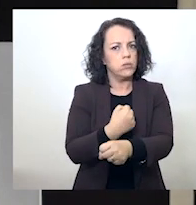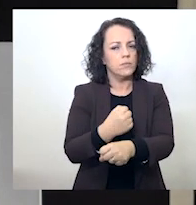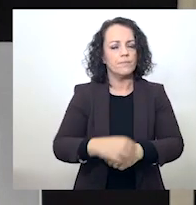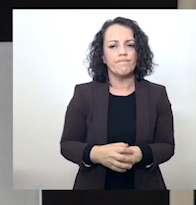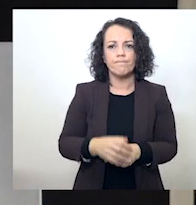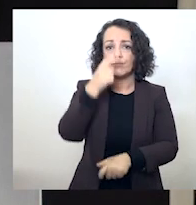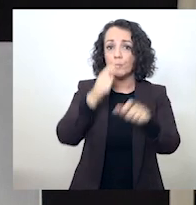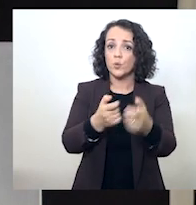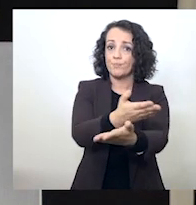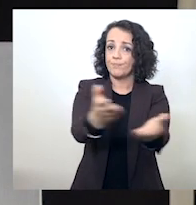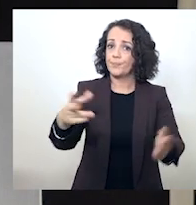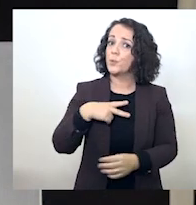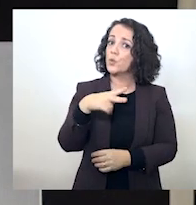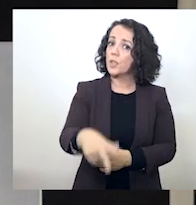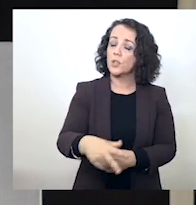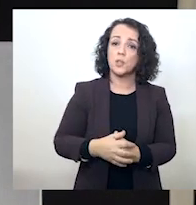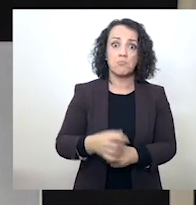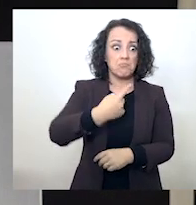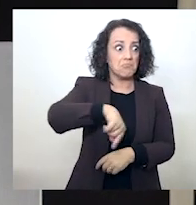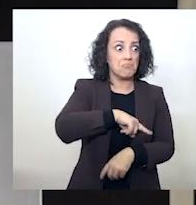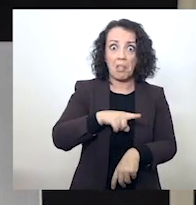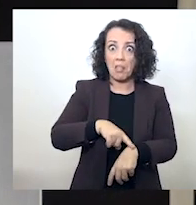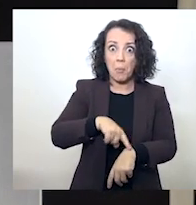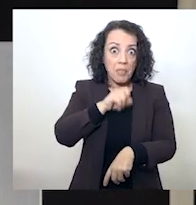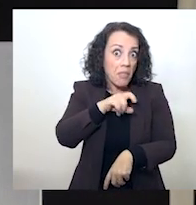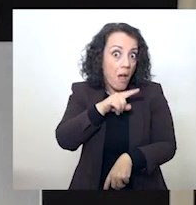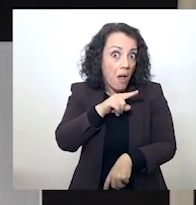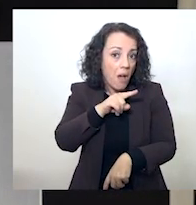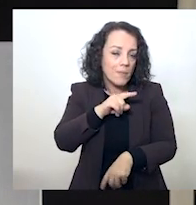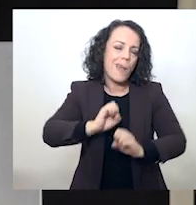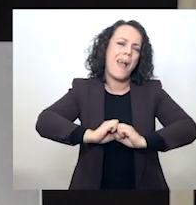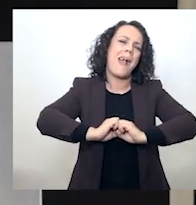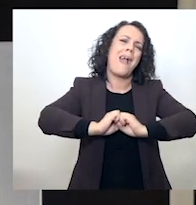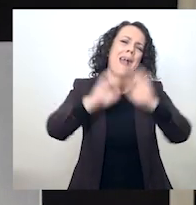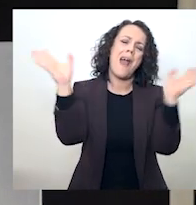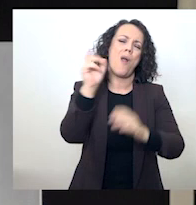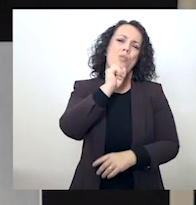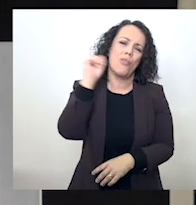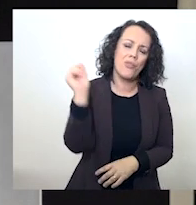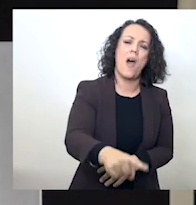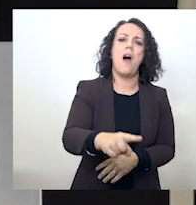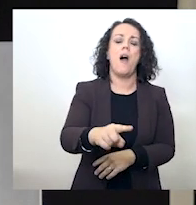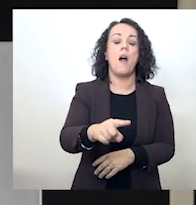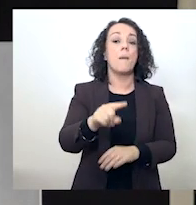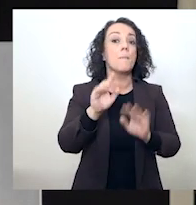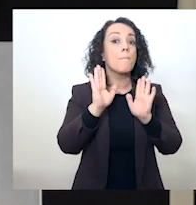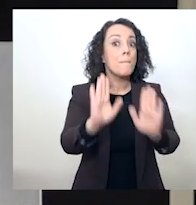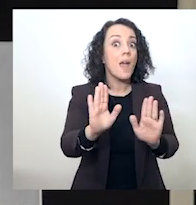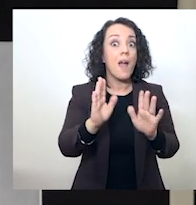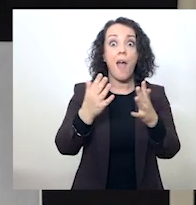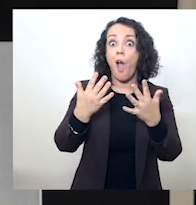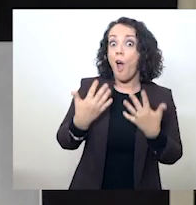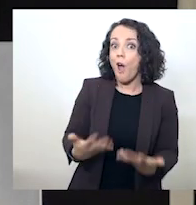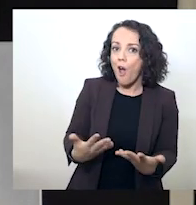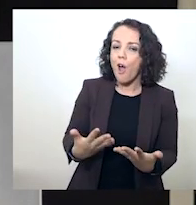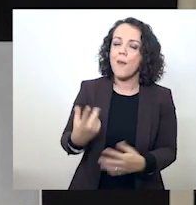Portugueses, será que ainda vamos a tempo? Claro que vamos a tempo. Mas este é o tempo